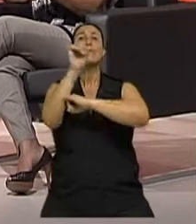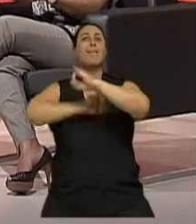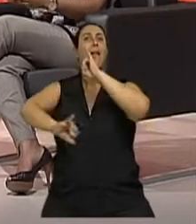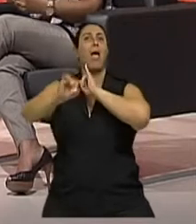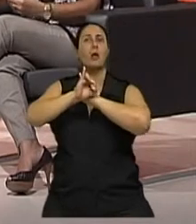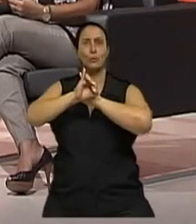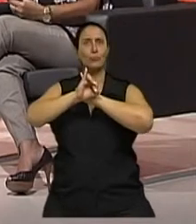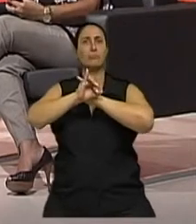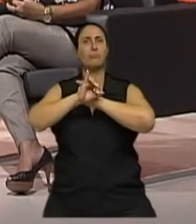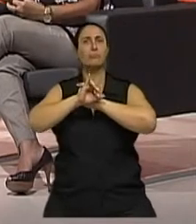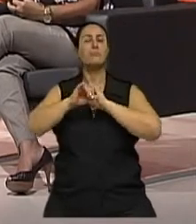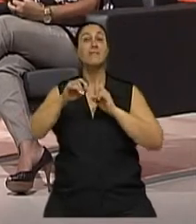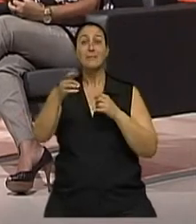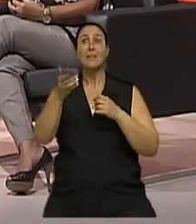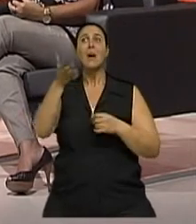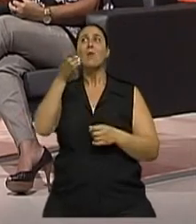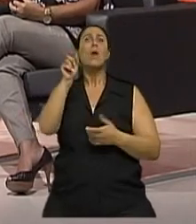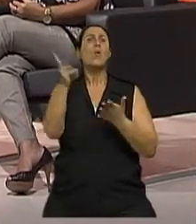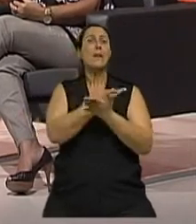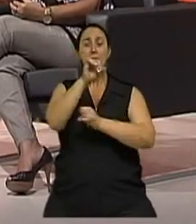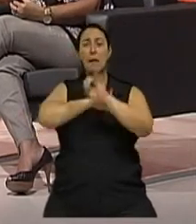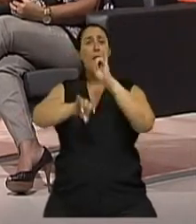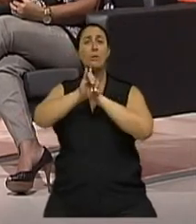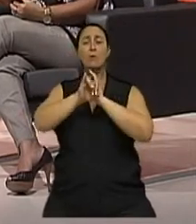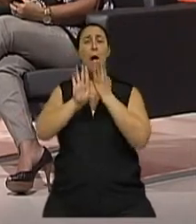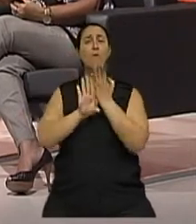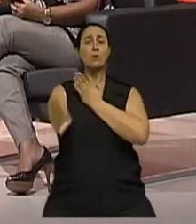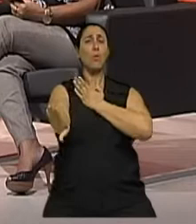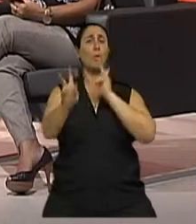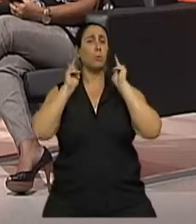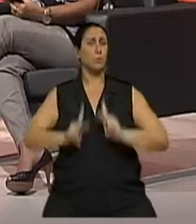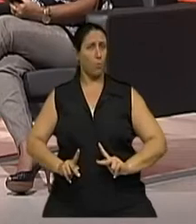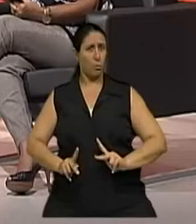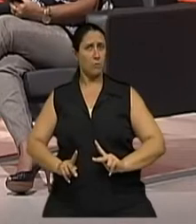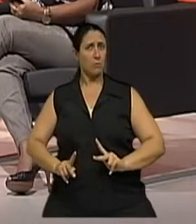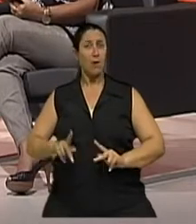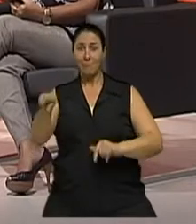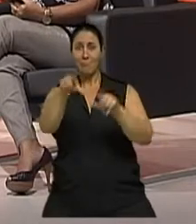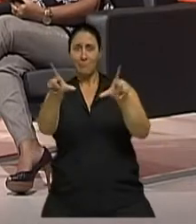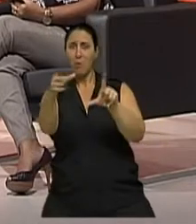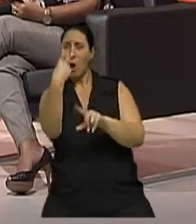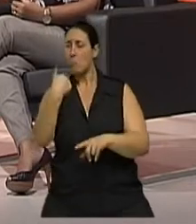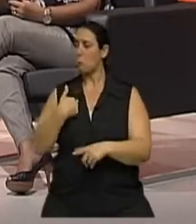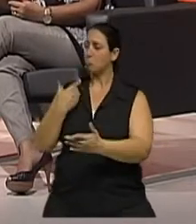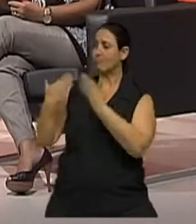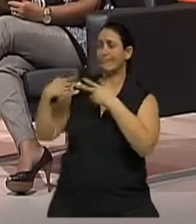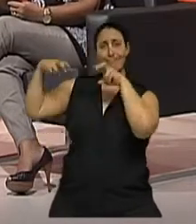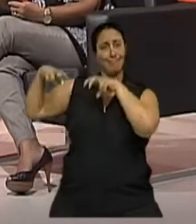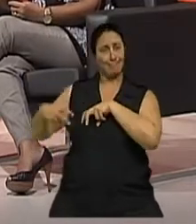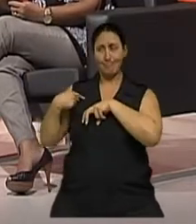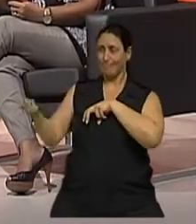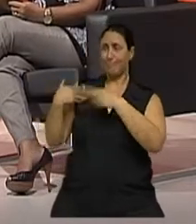tirou isto aqui, que a gente está tendo esse privilégio no programa, o pessoal em casa está nos vendo, mas a gente está aqui, frente a frente, né? Quer dizer,